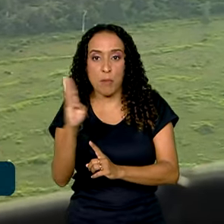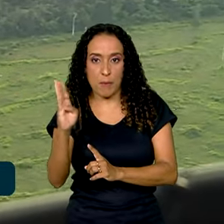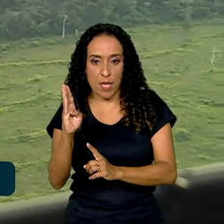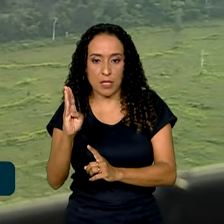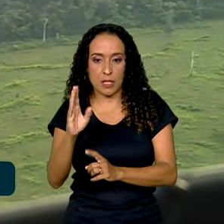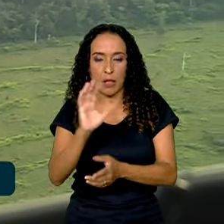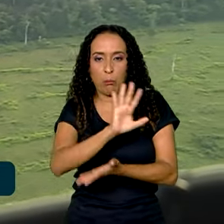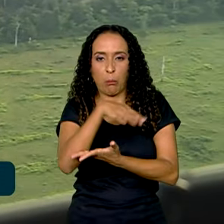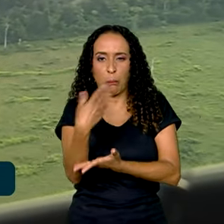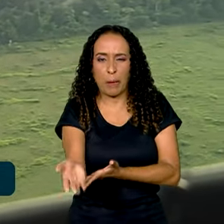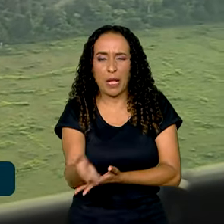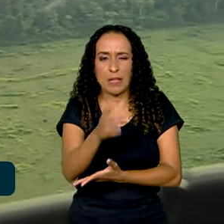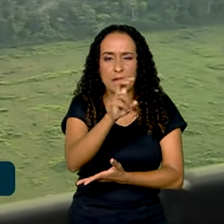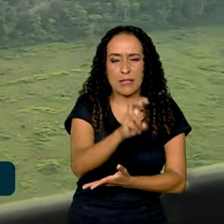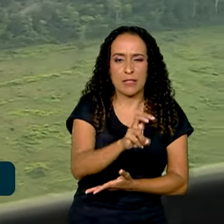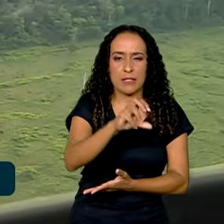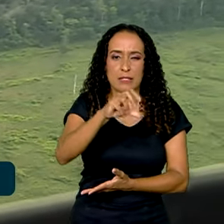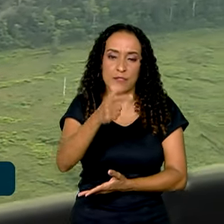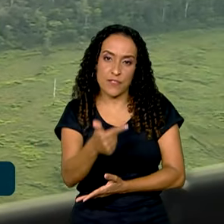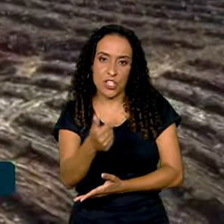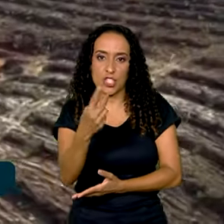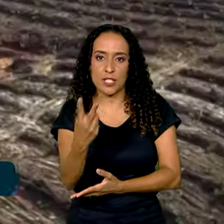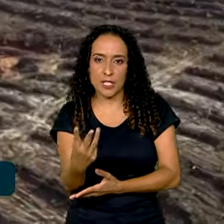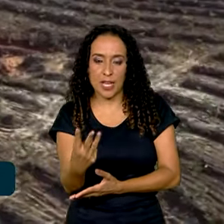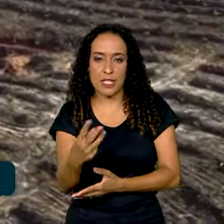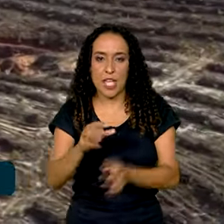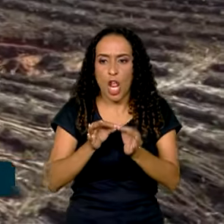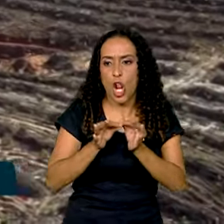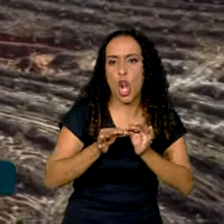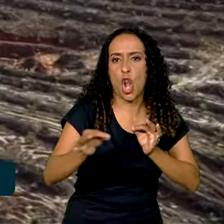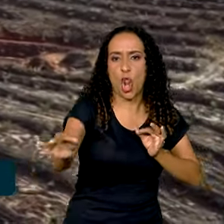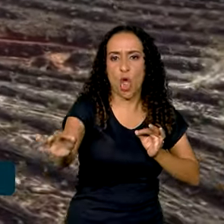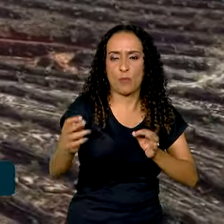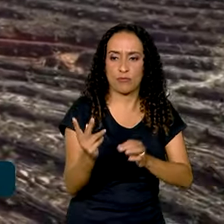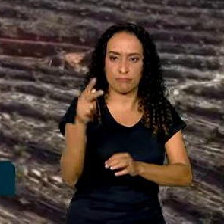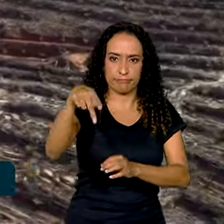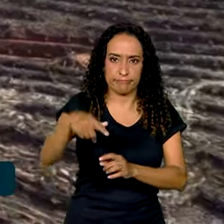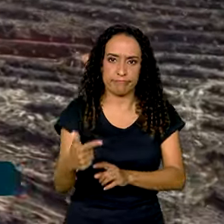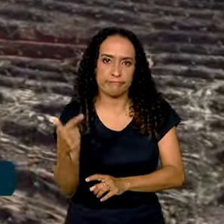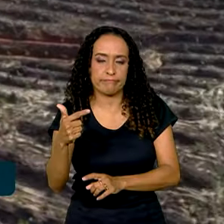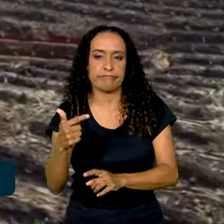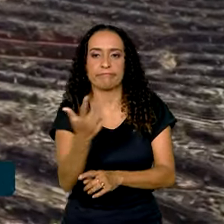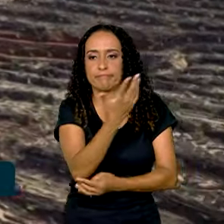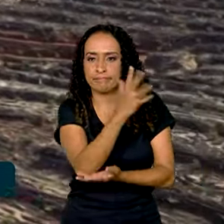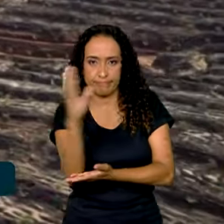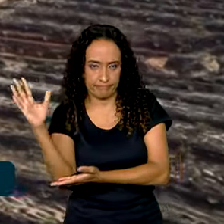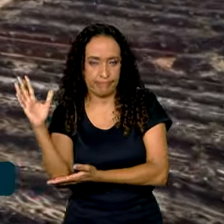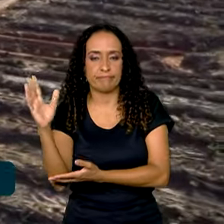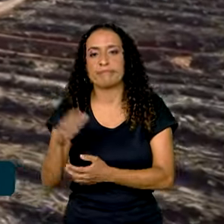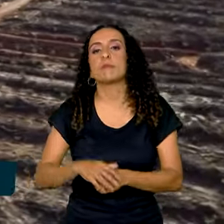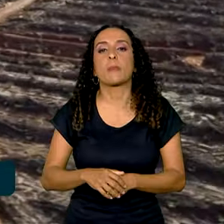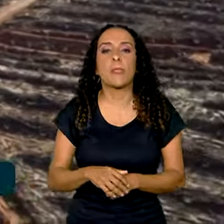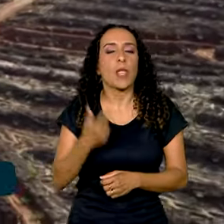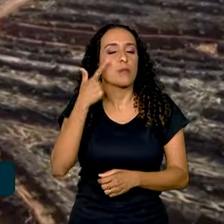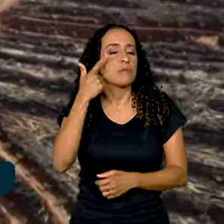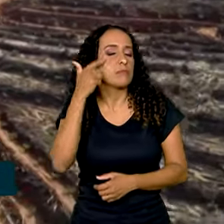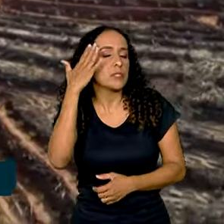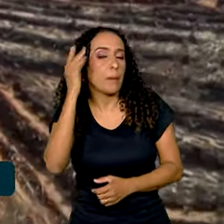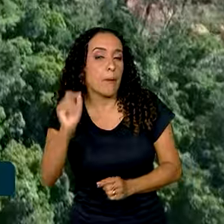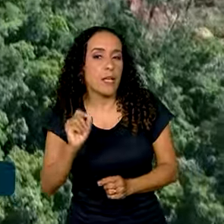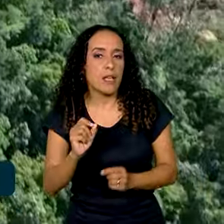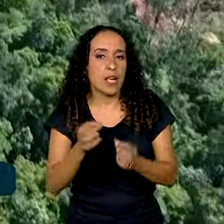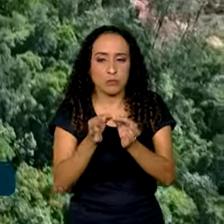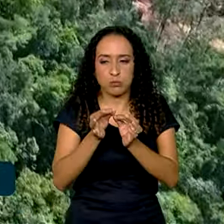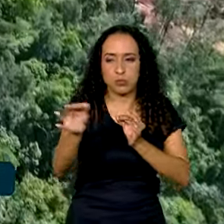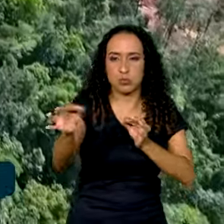a derrubada de 523 quilômetros quadrados de floresta no bioma. Só pra se ter uma ideia da